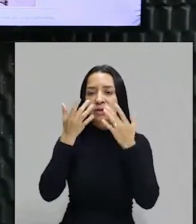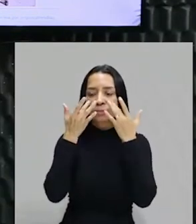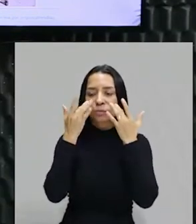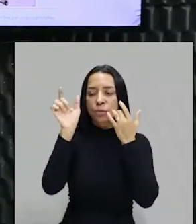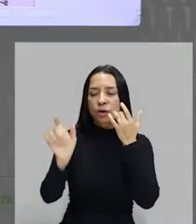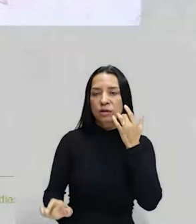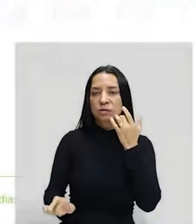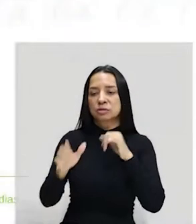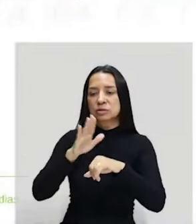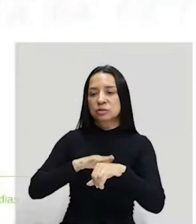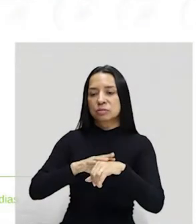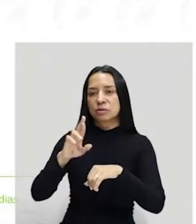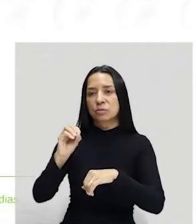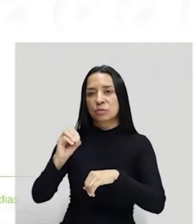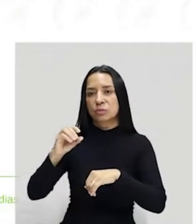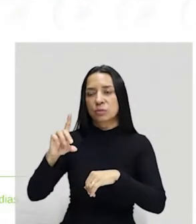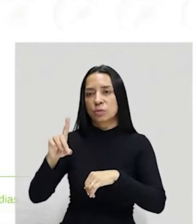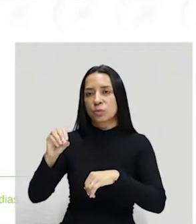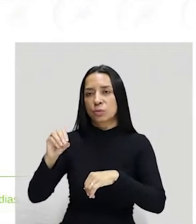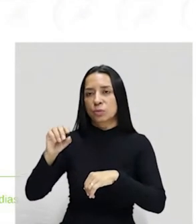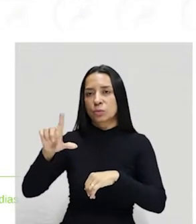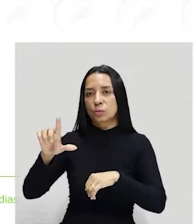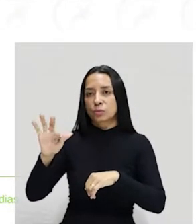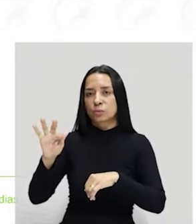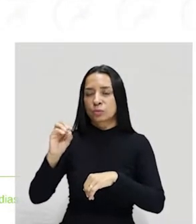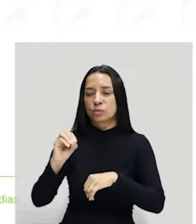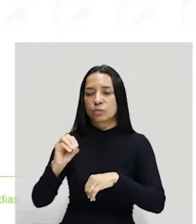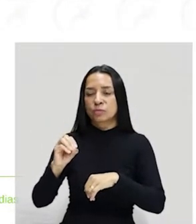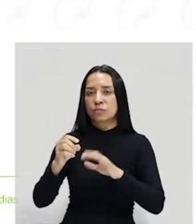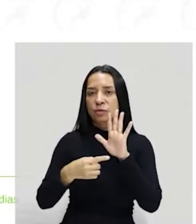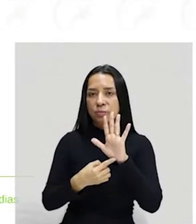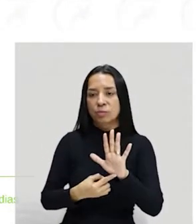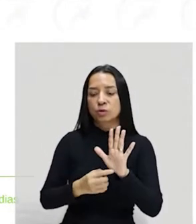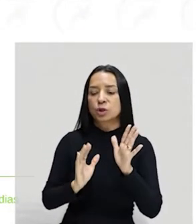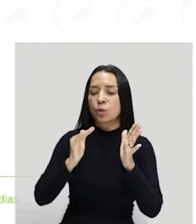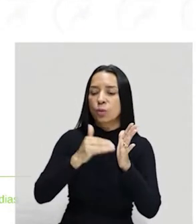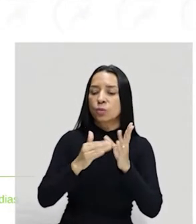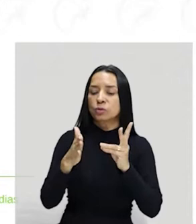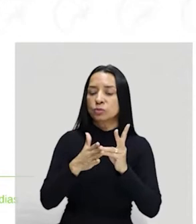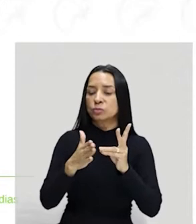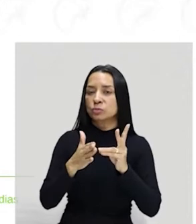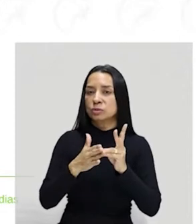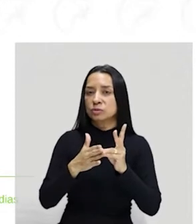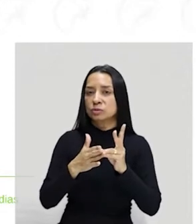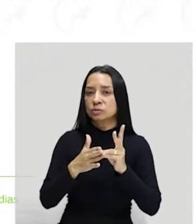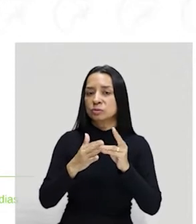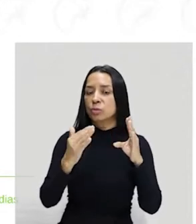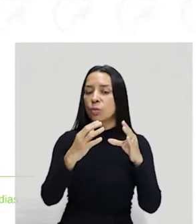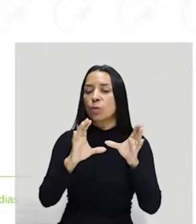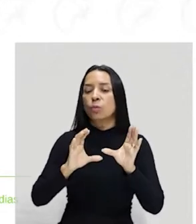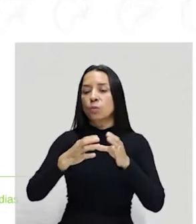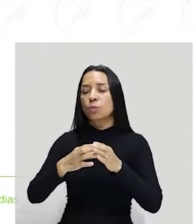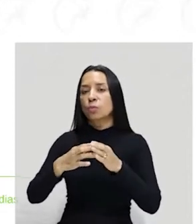Rodolfo Amoedo e retrata o último indígena dessa extinta tribo em seu suspiro final.